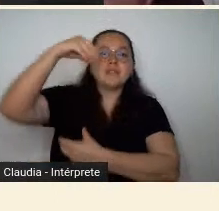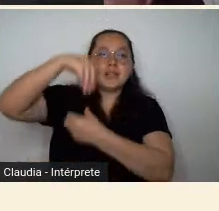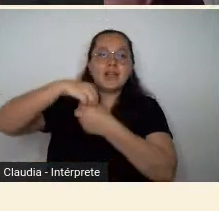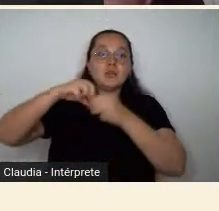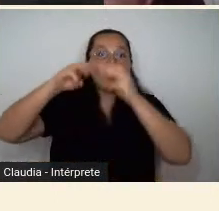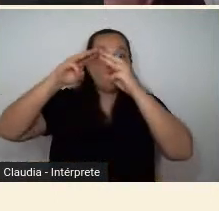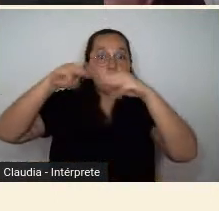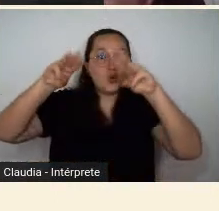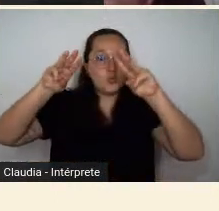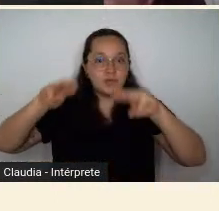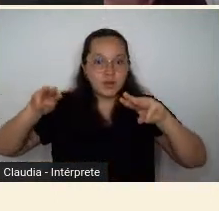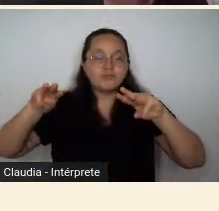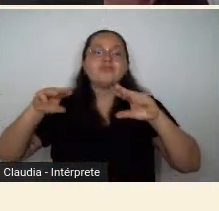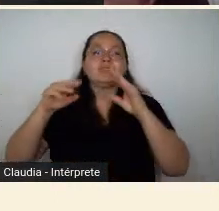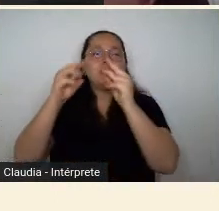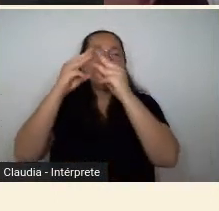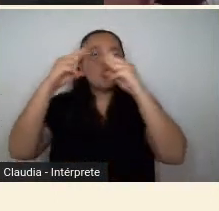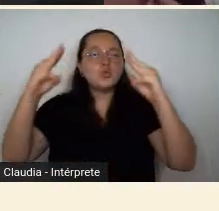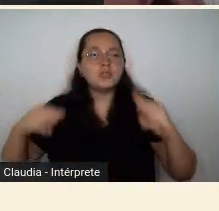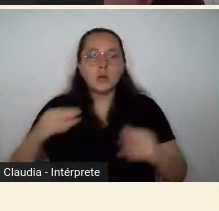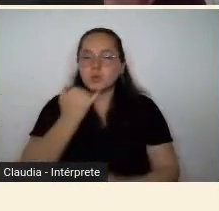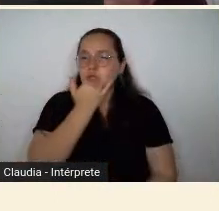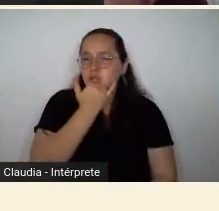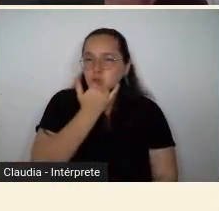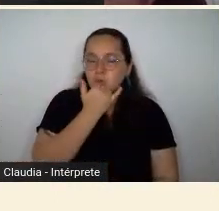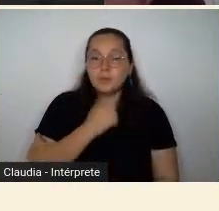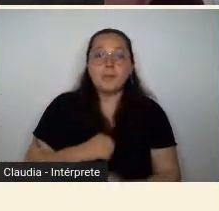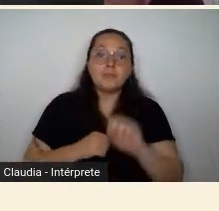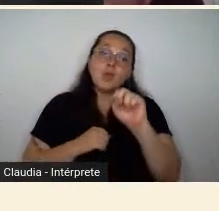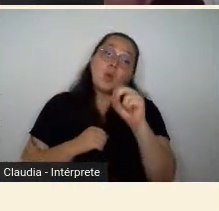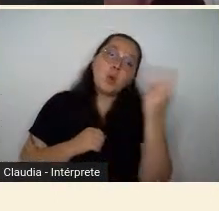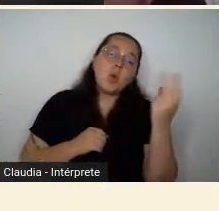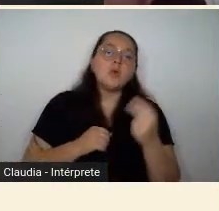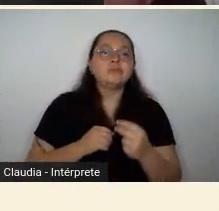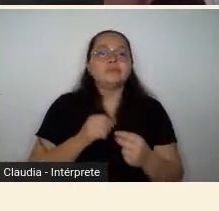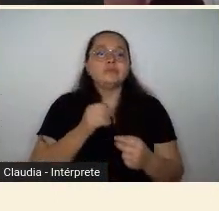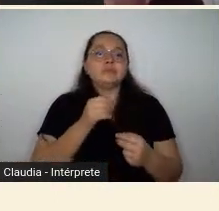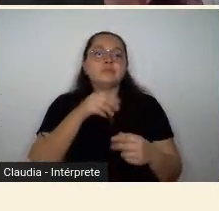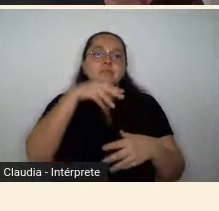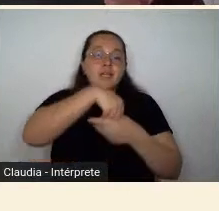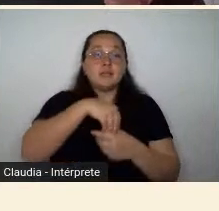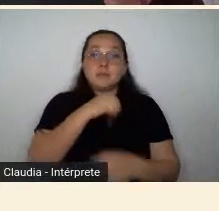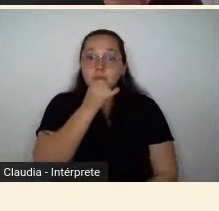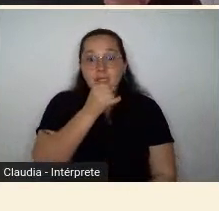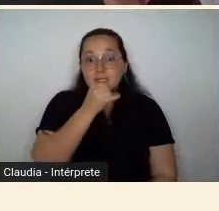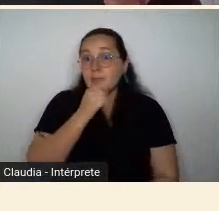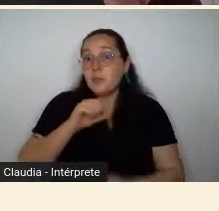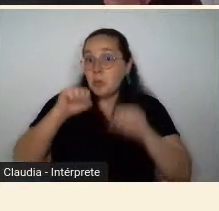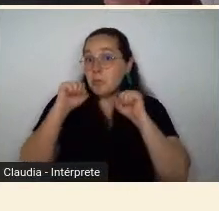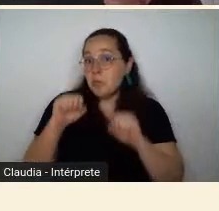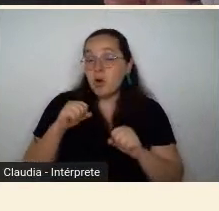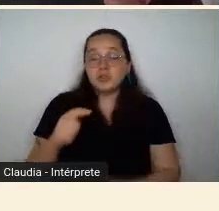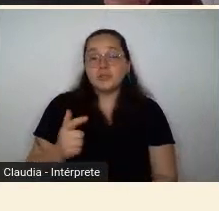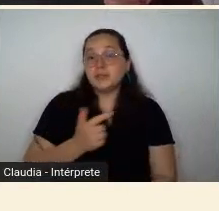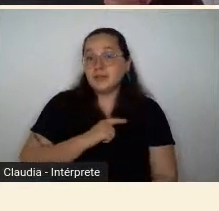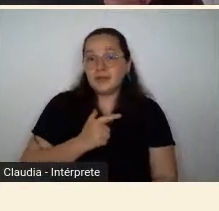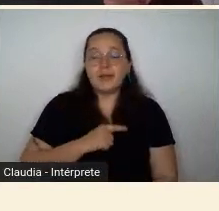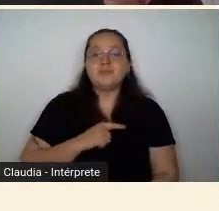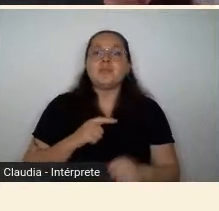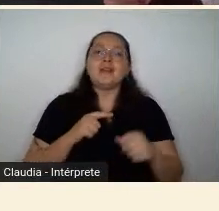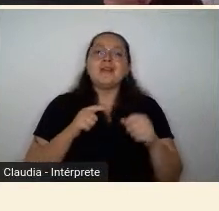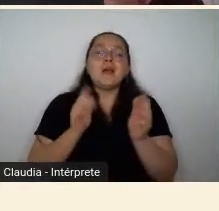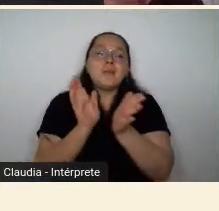uma exposição feita num lugar como, talvez, Masp, Pinacoteca, Moma, né, em que a obra tem a